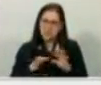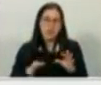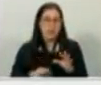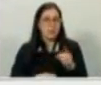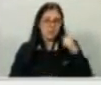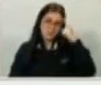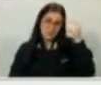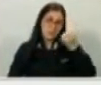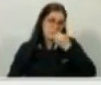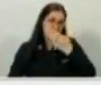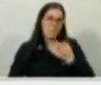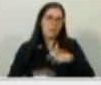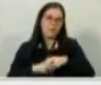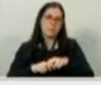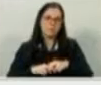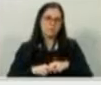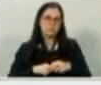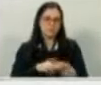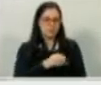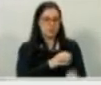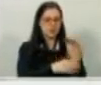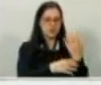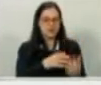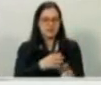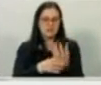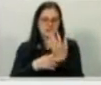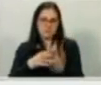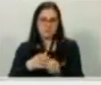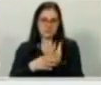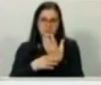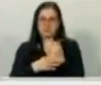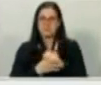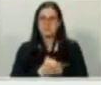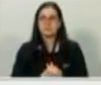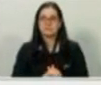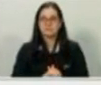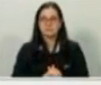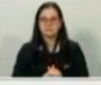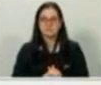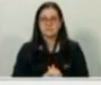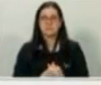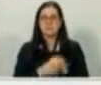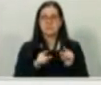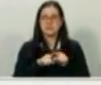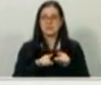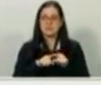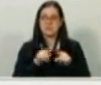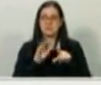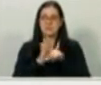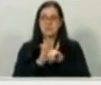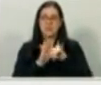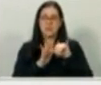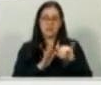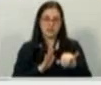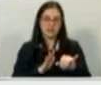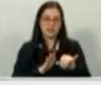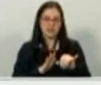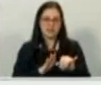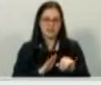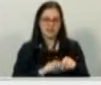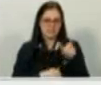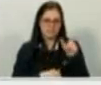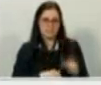implantando várias academias, mas foi a lei do envelhecimento ativo que criou. E a lei dos cuidadores de idosos.